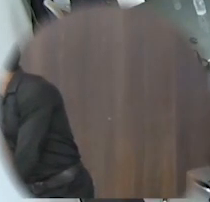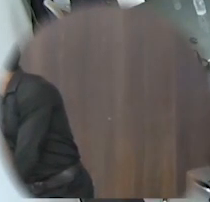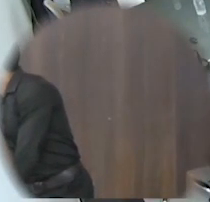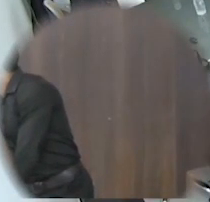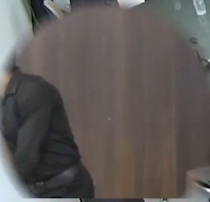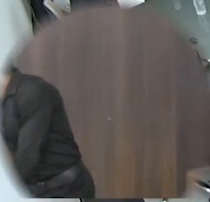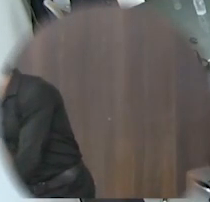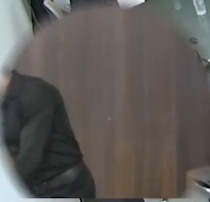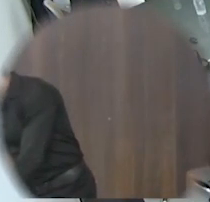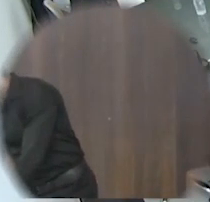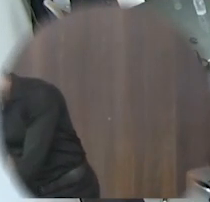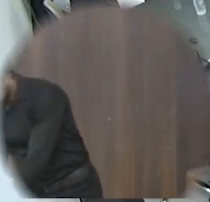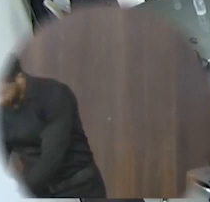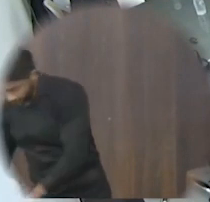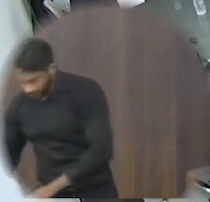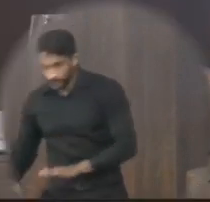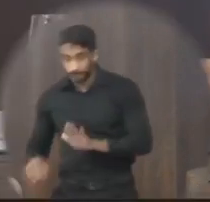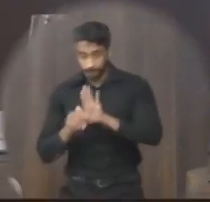requerimento